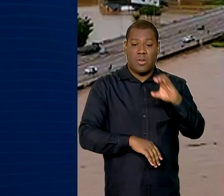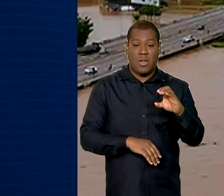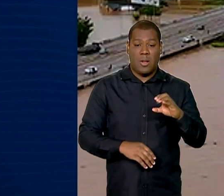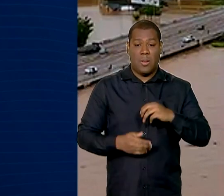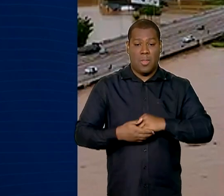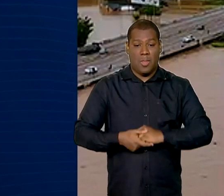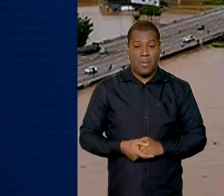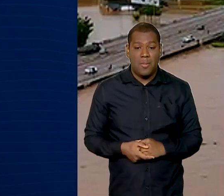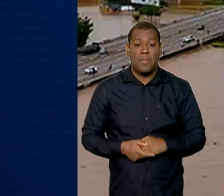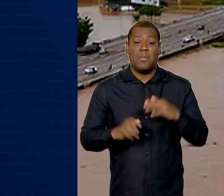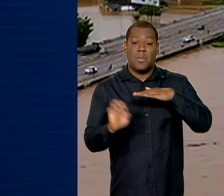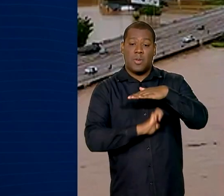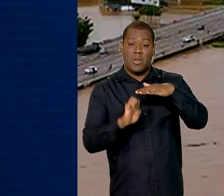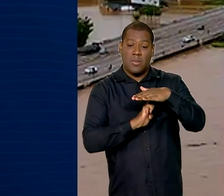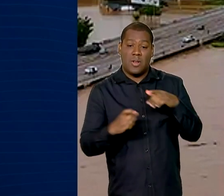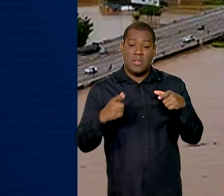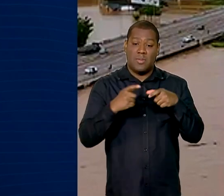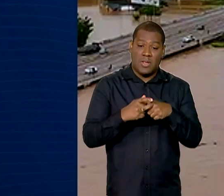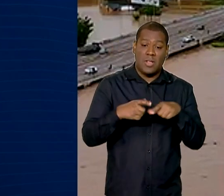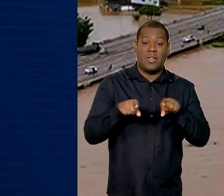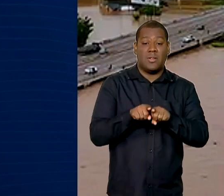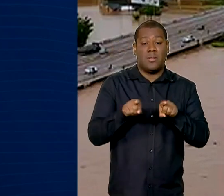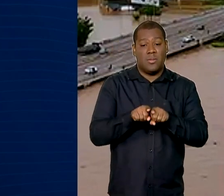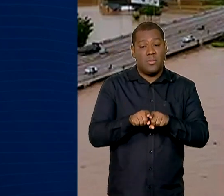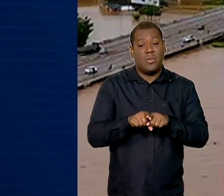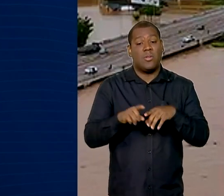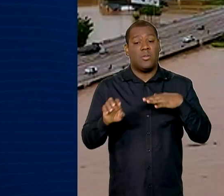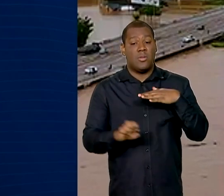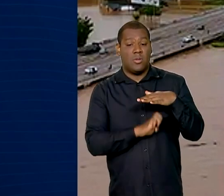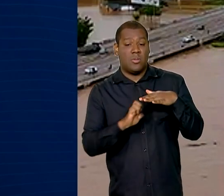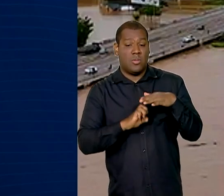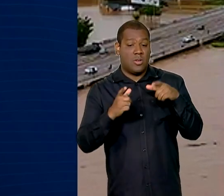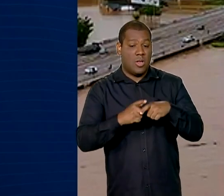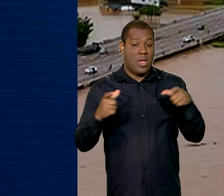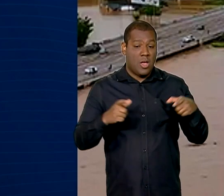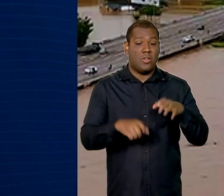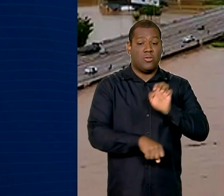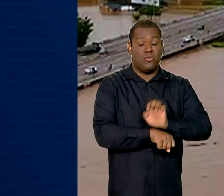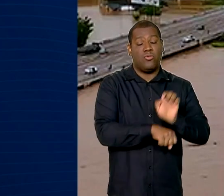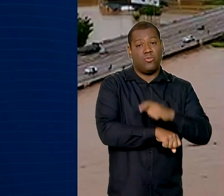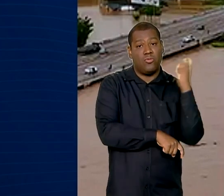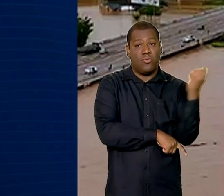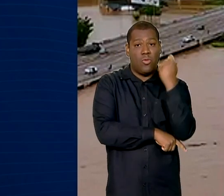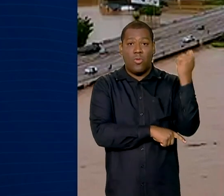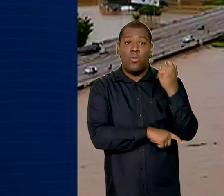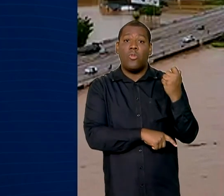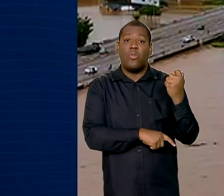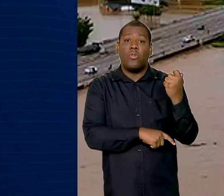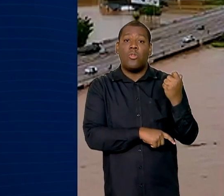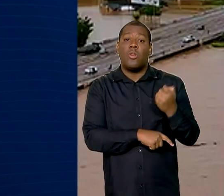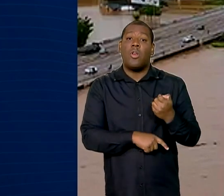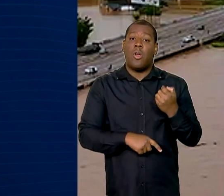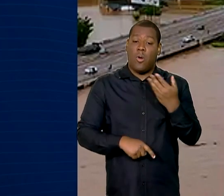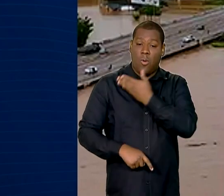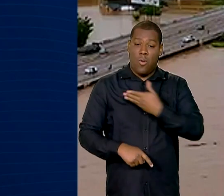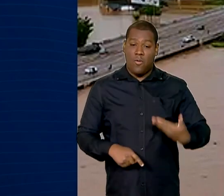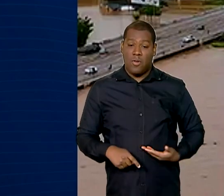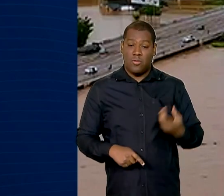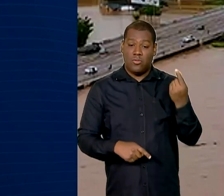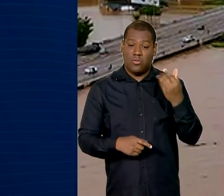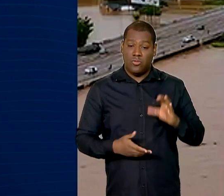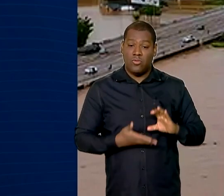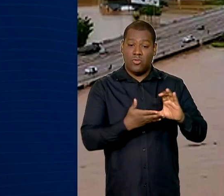As microempresas e empresas de pequeno porte gaúchas terão 1 bilhão de reais em